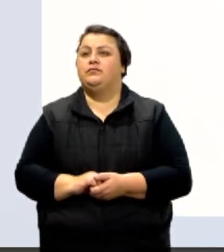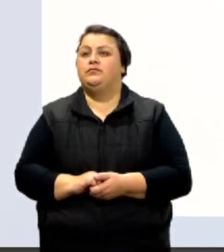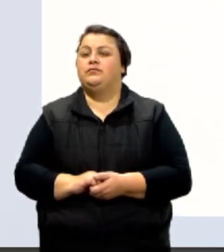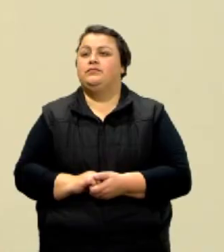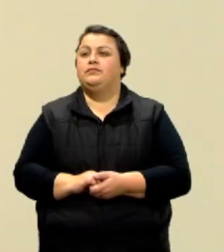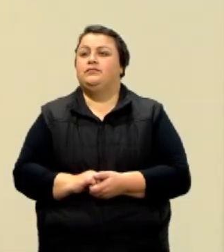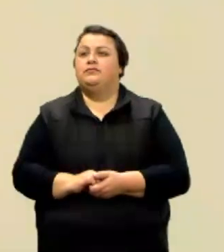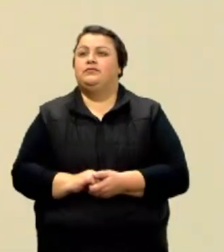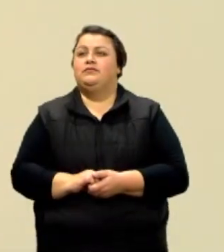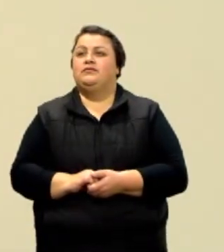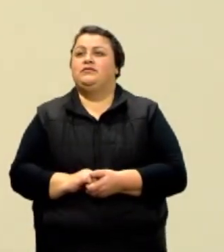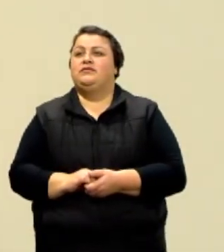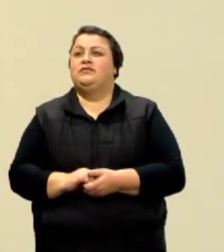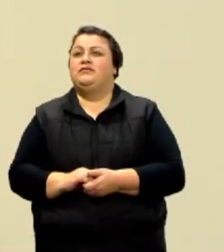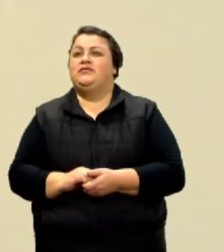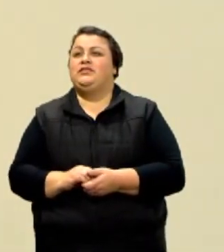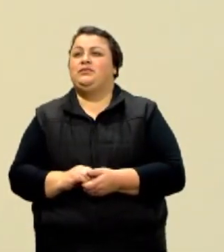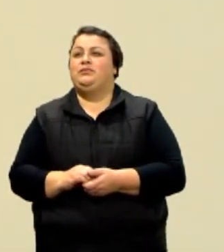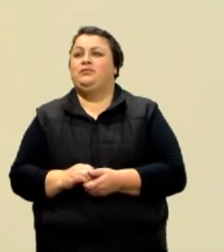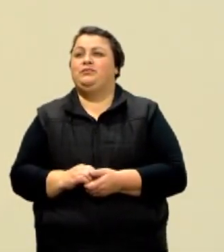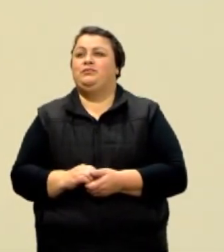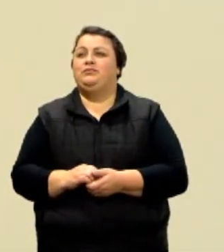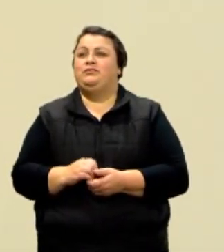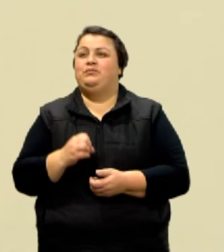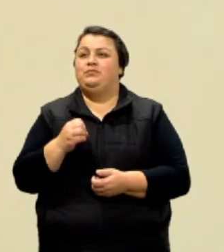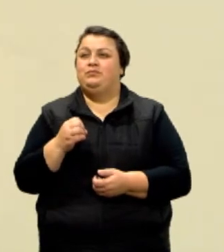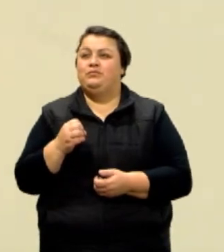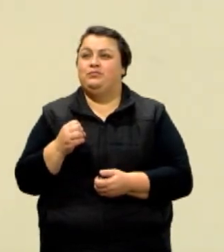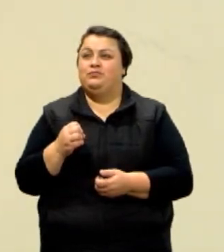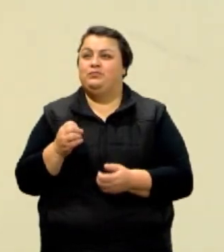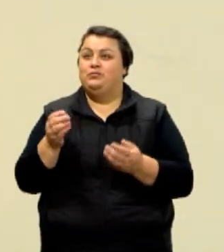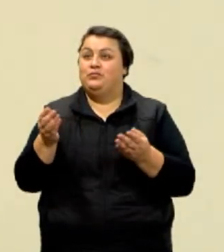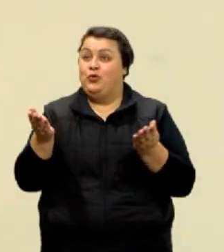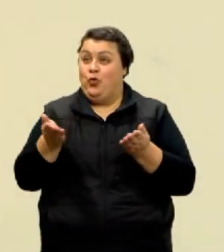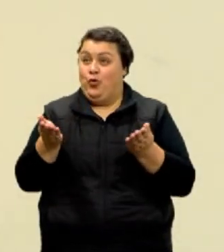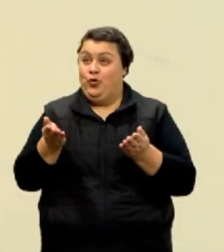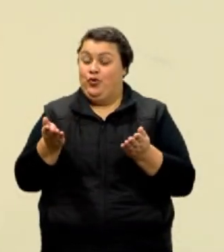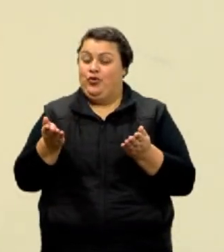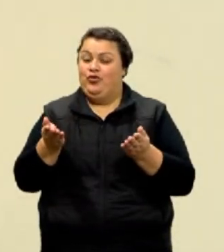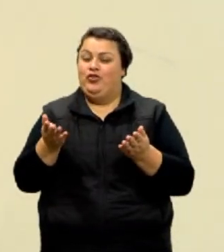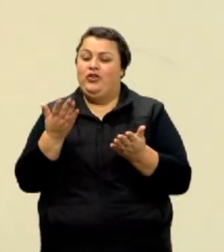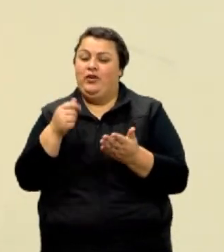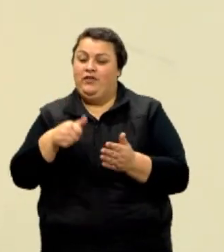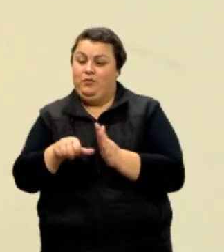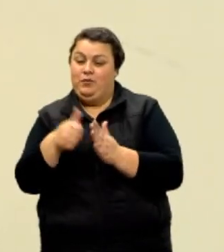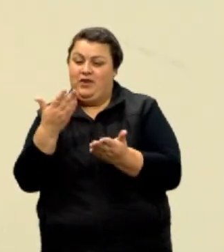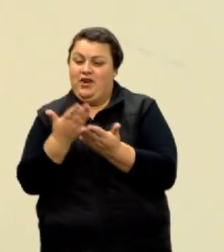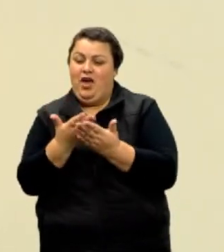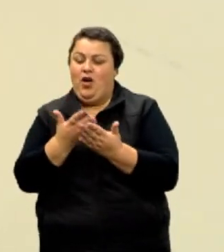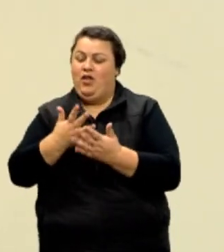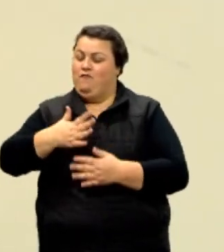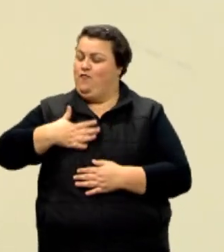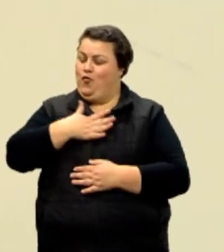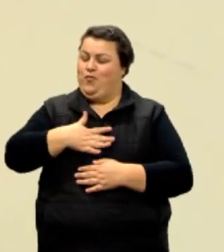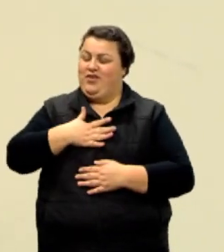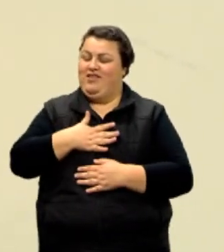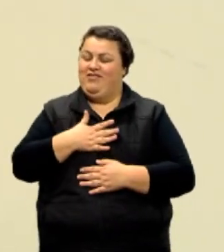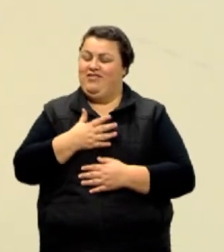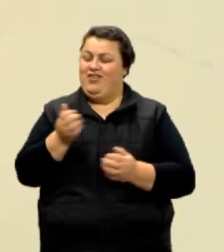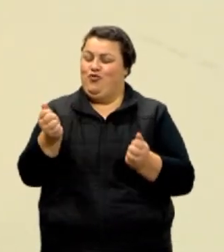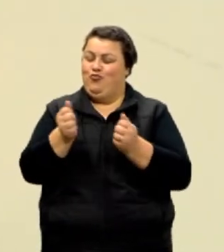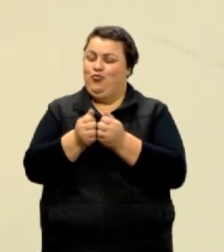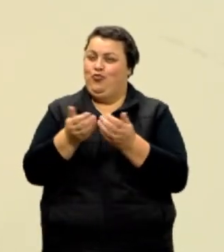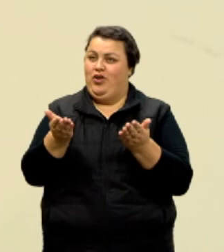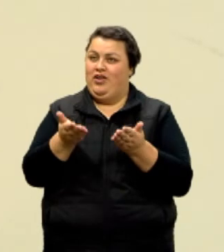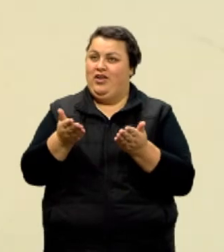Pessoal, ficamos por aqui nessa primeira aula. foi um prazer ter estado com vocês. Na